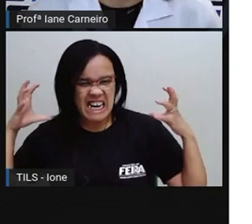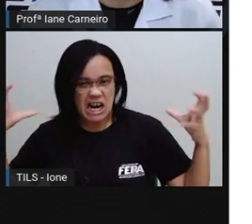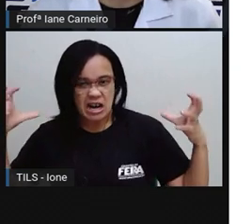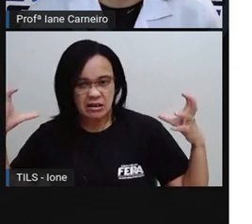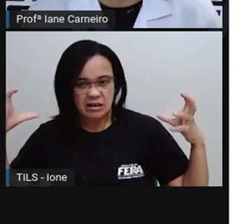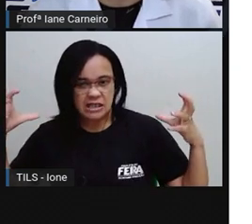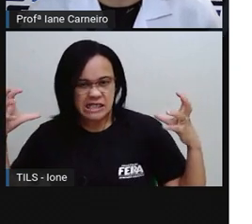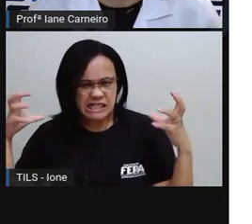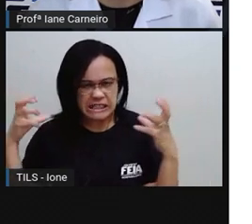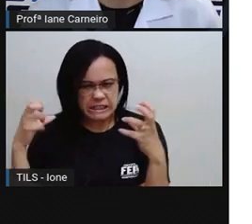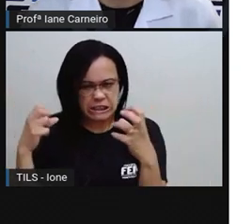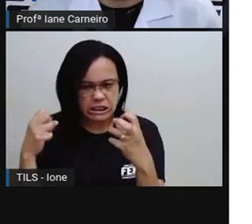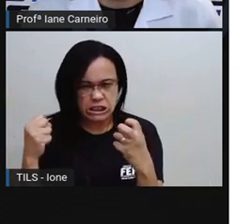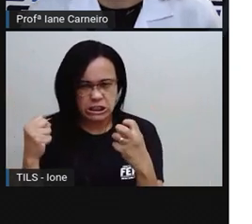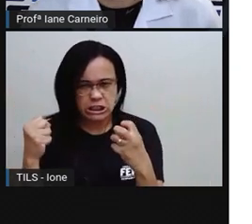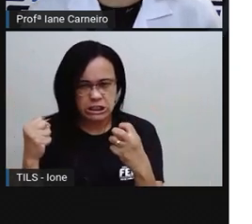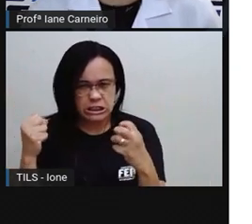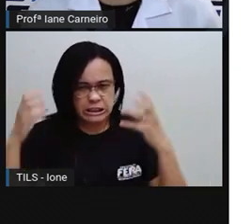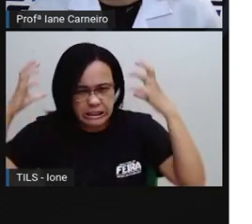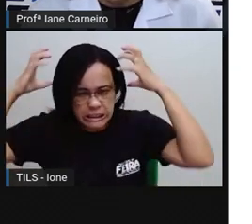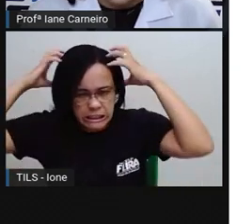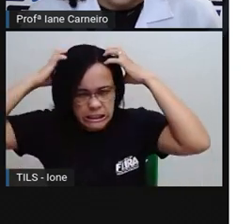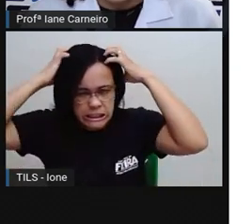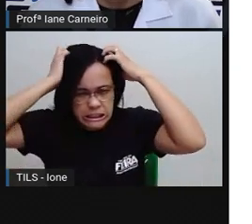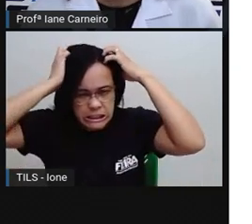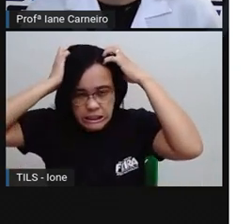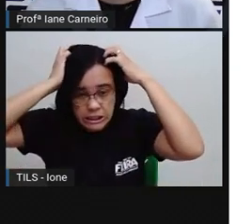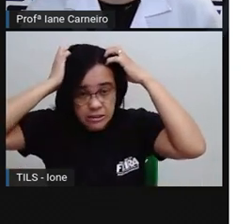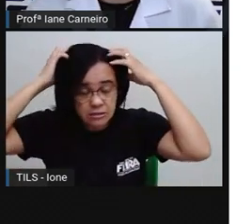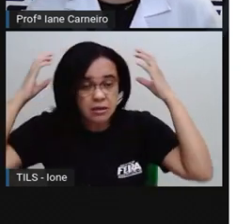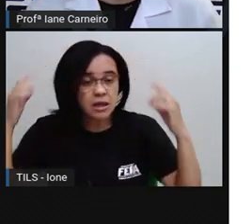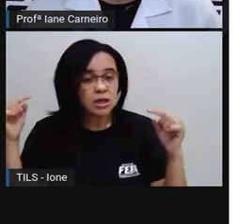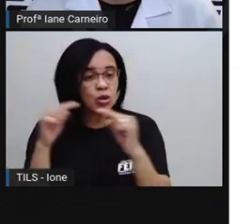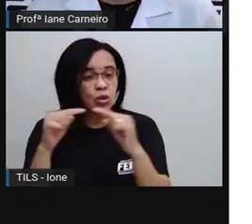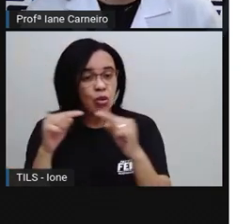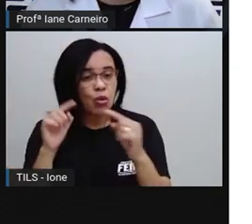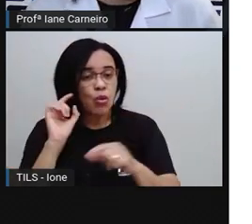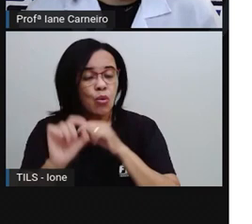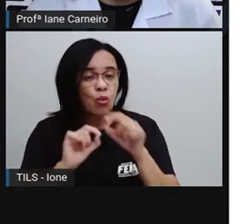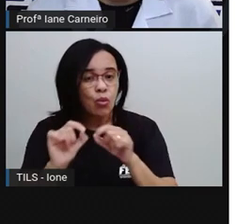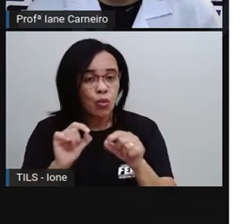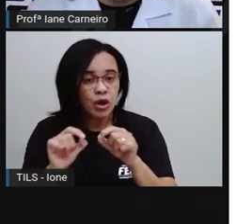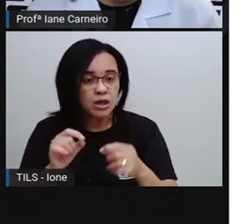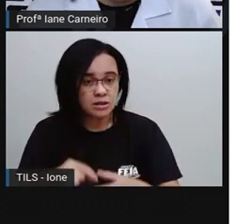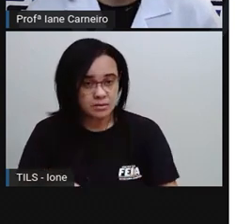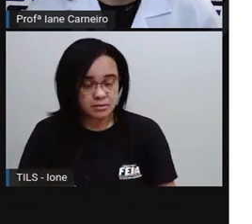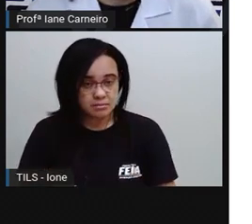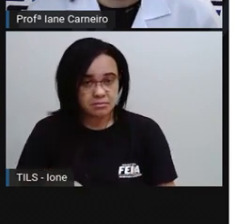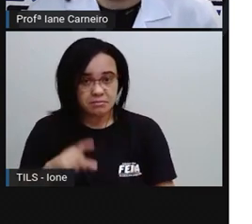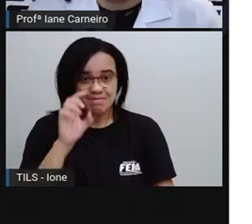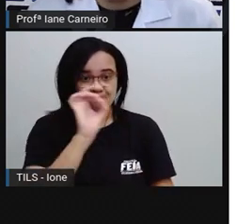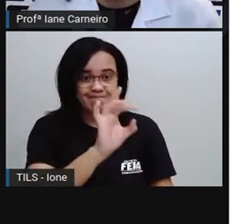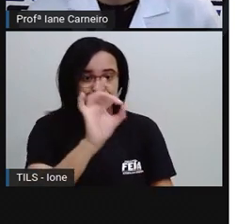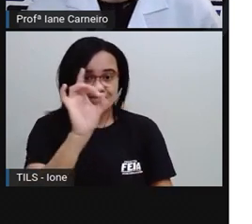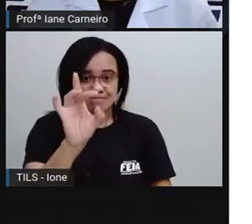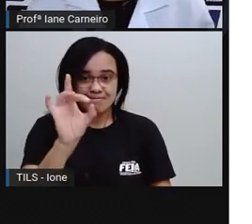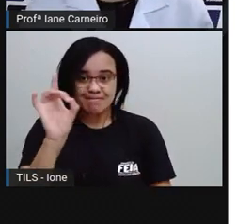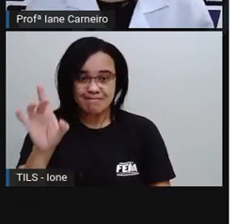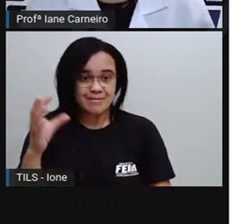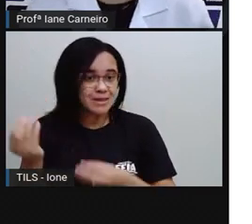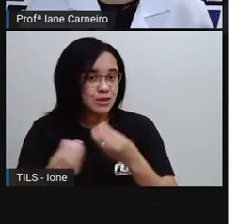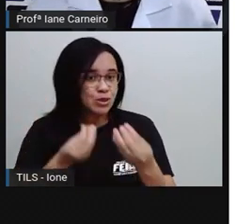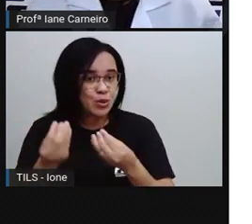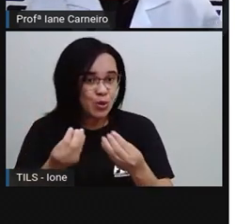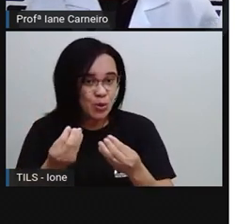Olha aqui de novo a expressão dele como tal. Muita raiva. Se eu ver uma pessoa assim com essa expressão, eu saio de perto. Eu não fico perto,